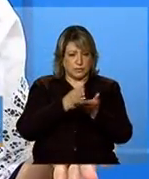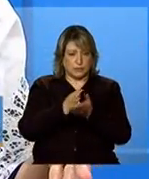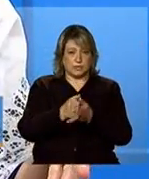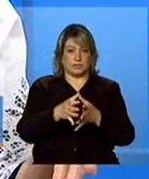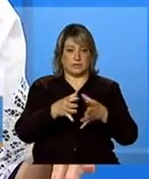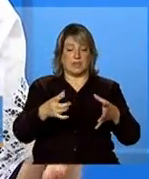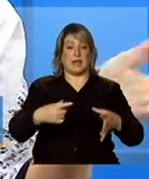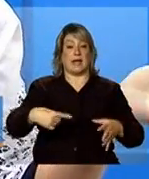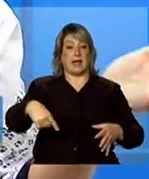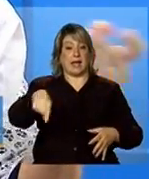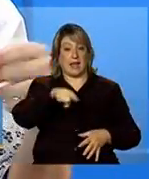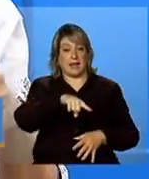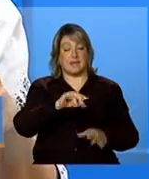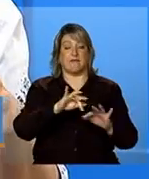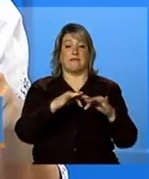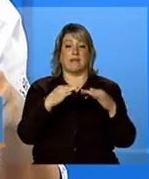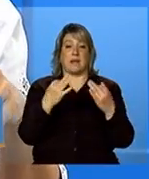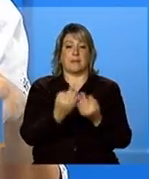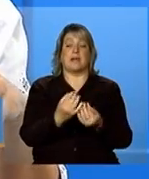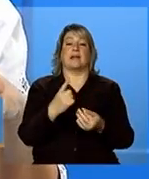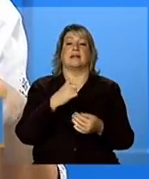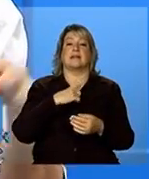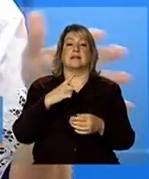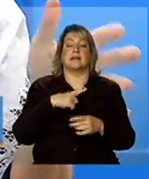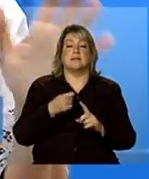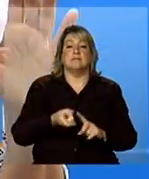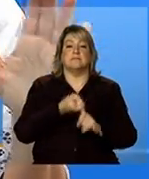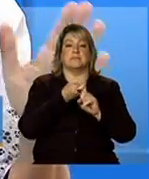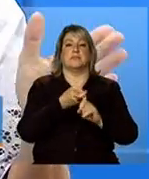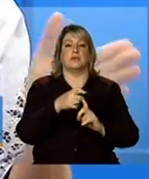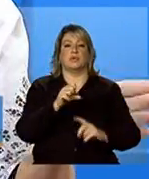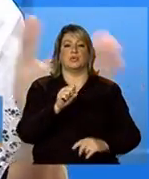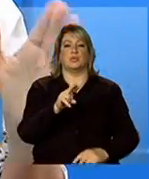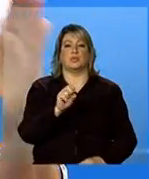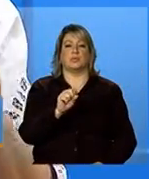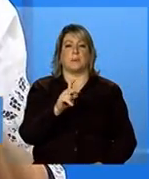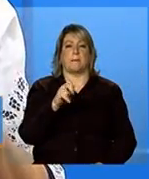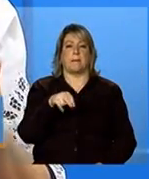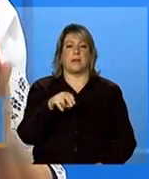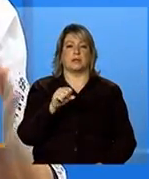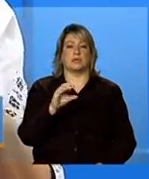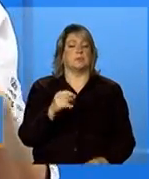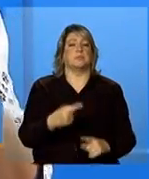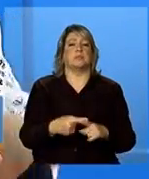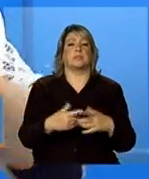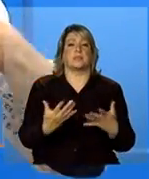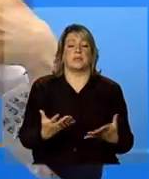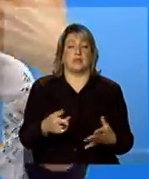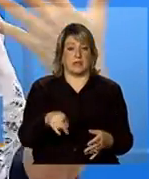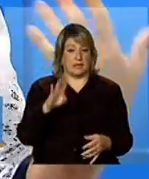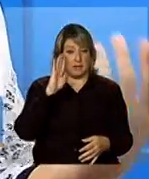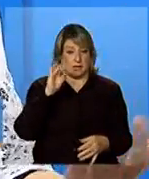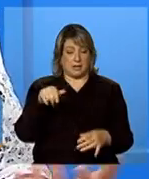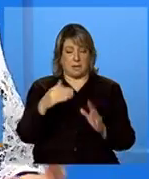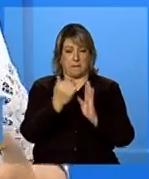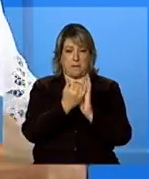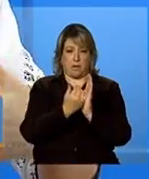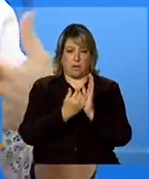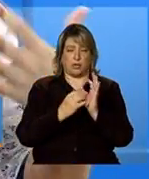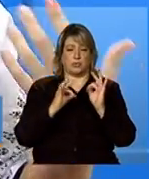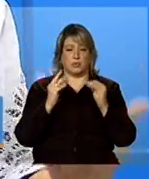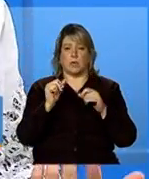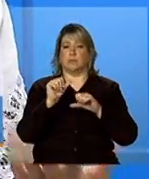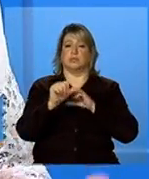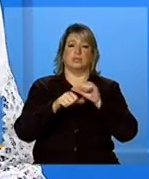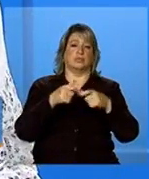em suspensão por que famílias em suspensão porque o foco do programa todo e toda essa reviravolta